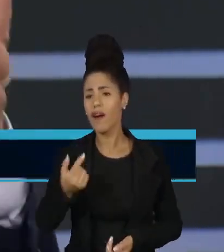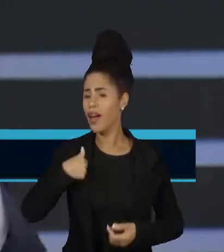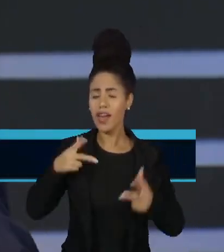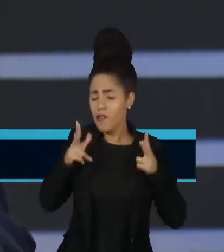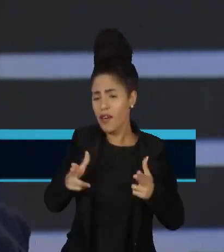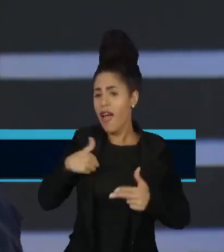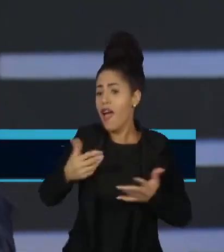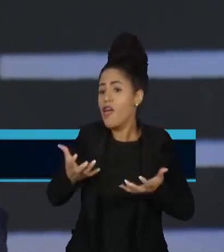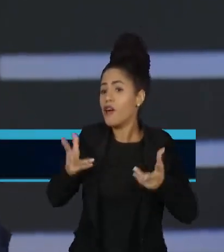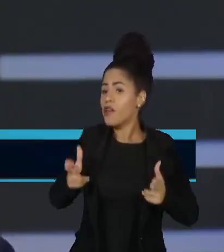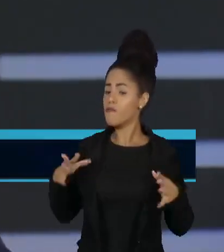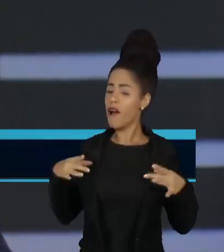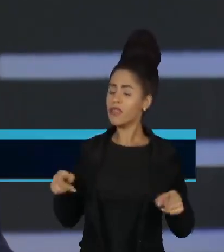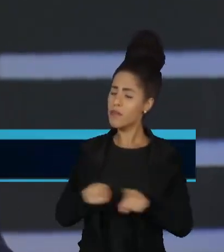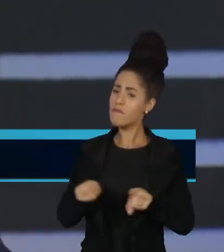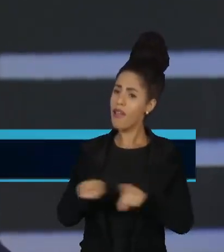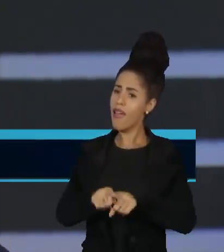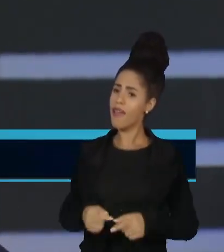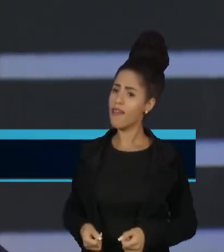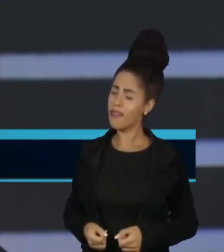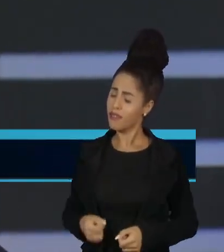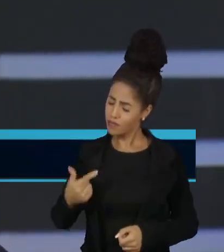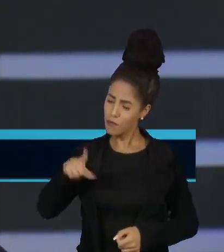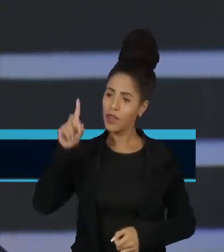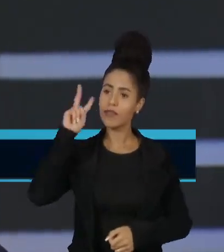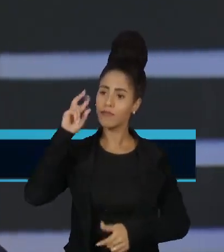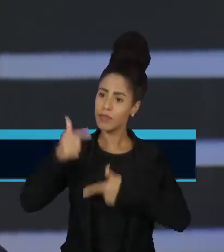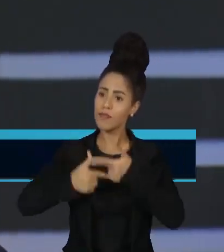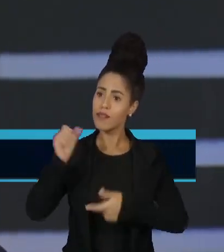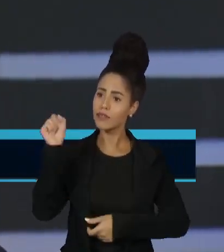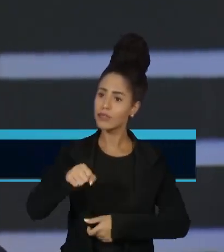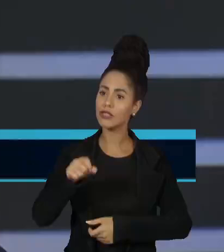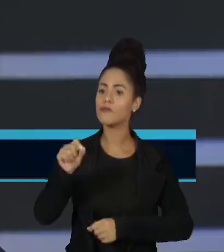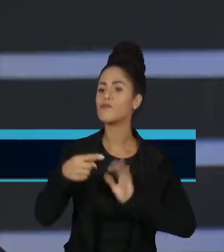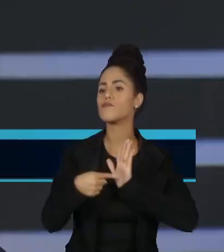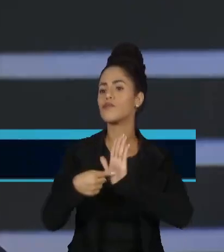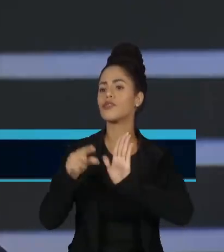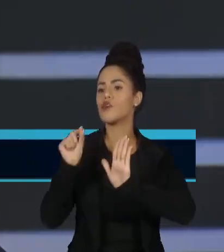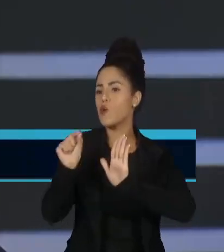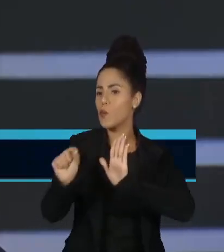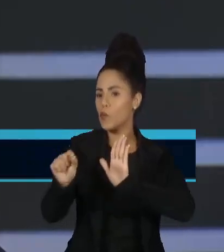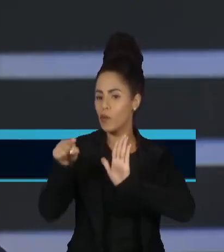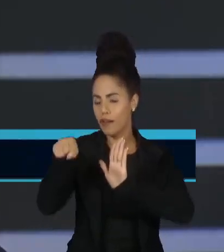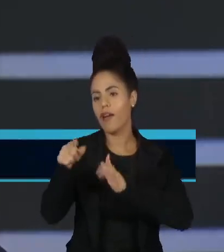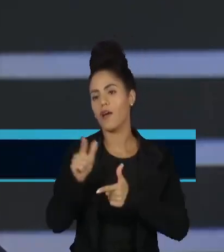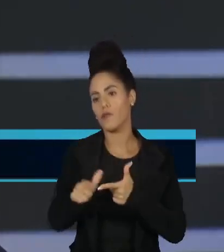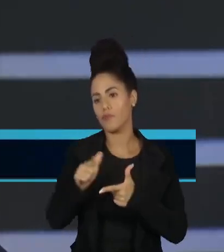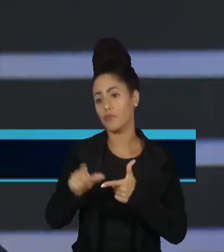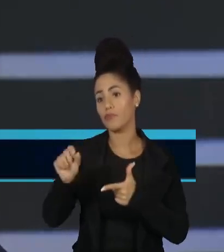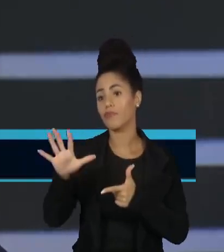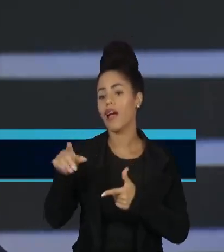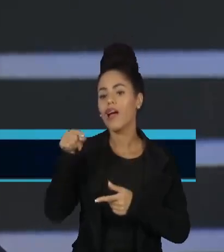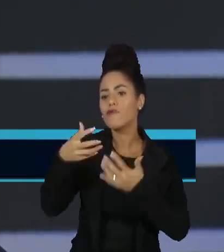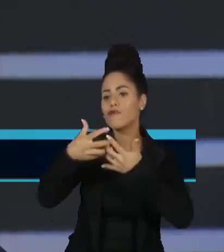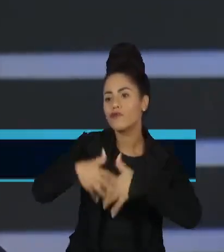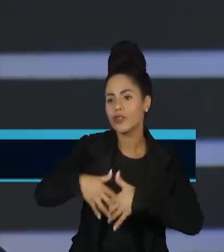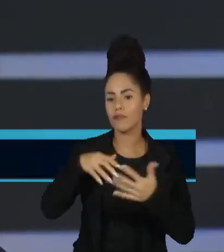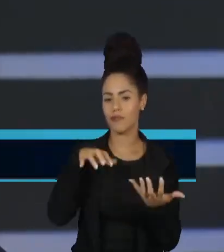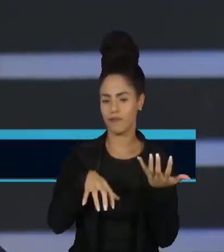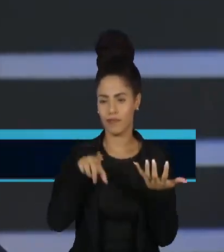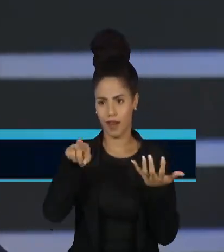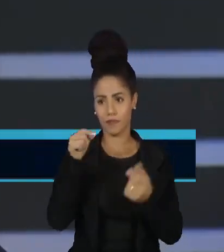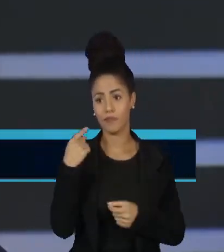em conjunto, essa medida para o povo brasileiro e tal. Então, é o que mostra que esse é um problema de funcionamento do Congresso.